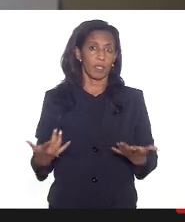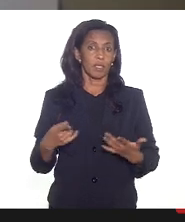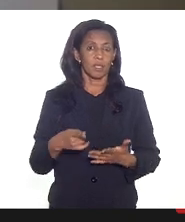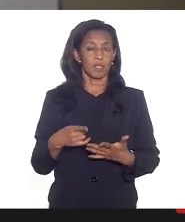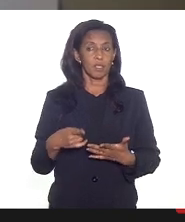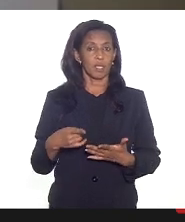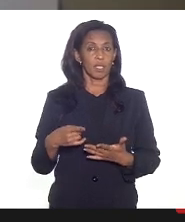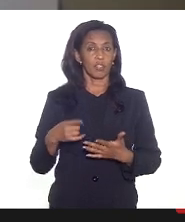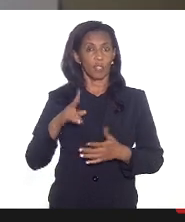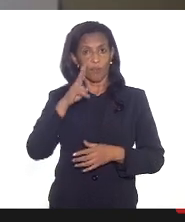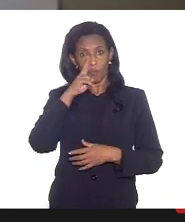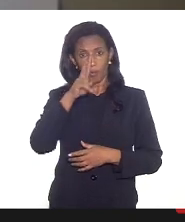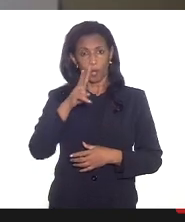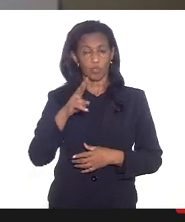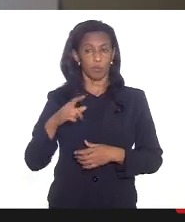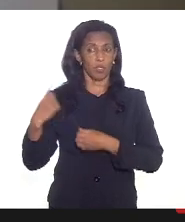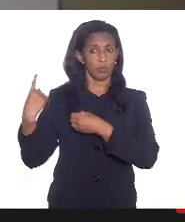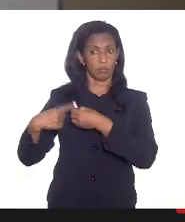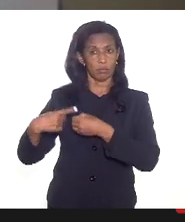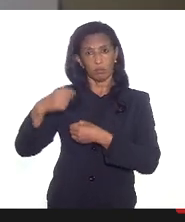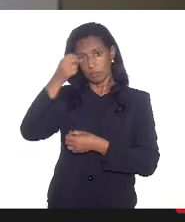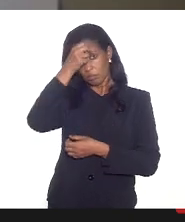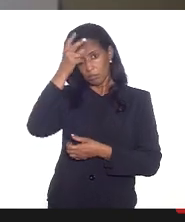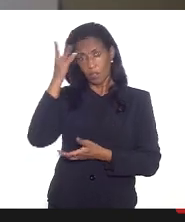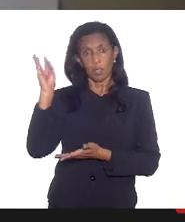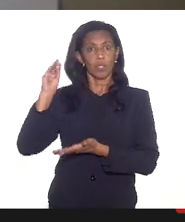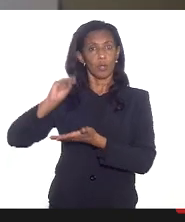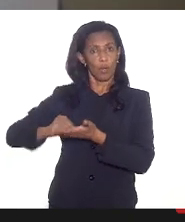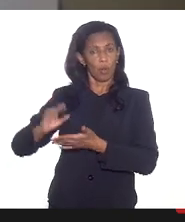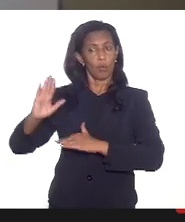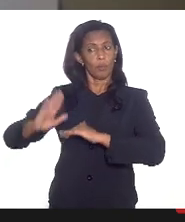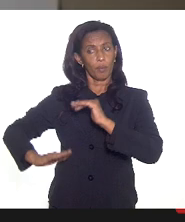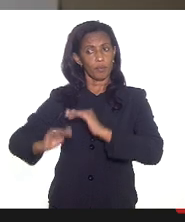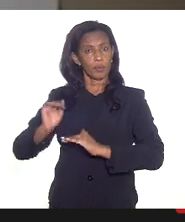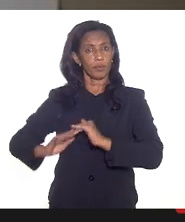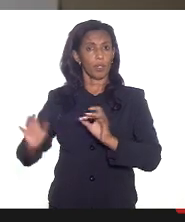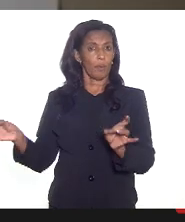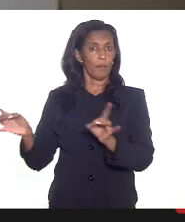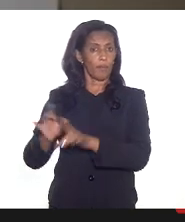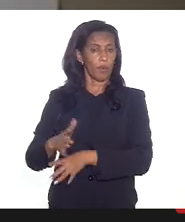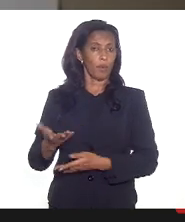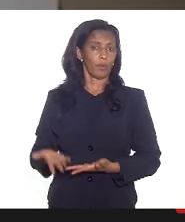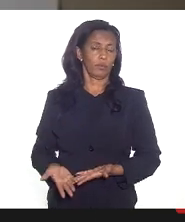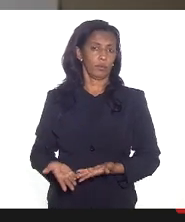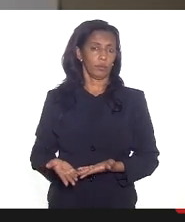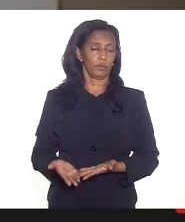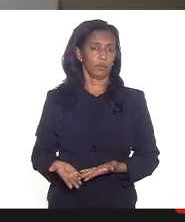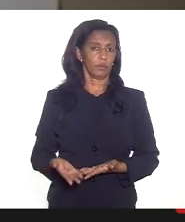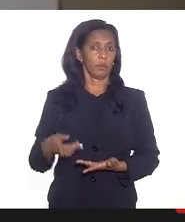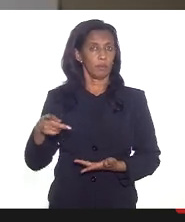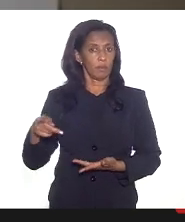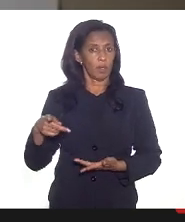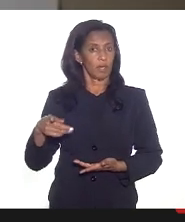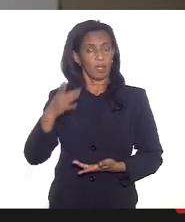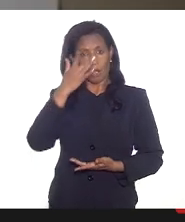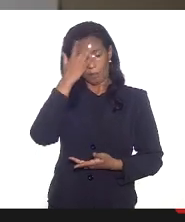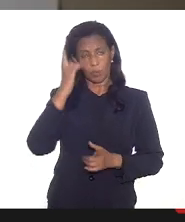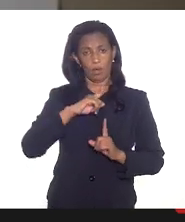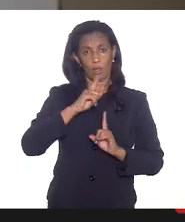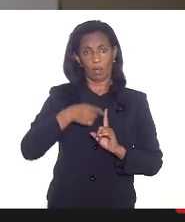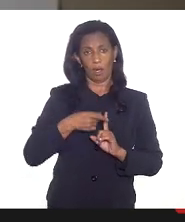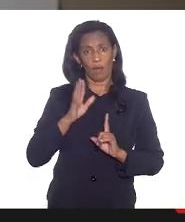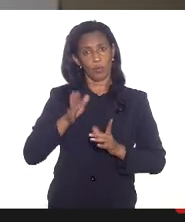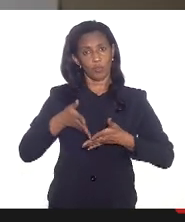recomendado fortemente aos municípios que coloquem um profissional à disposição para que a puérpera e a gestante